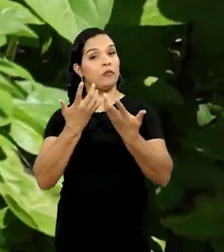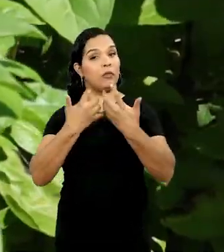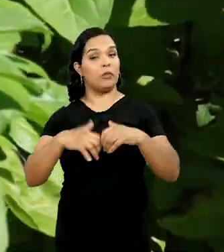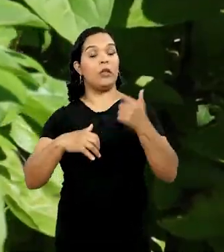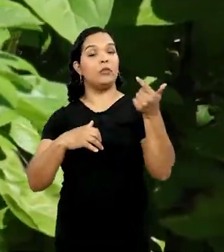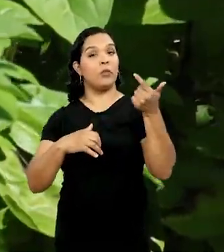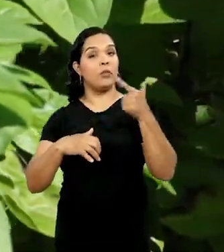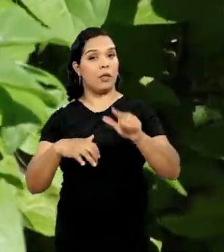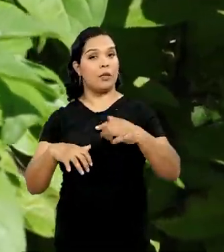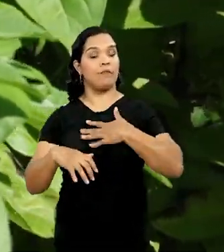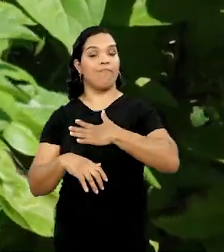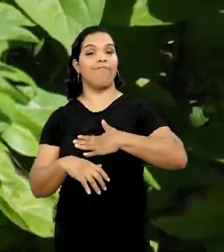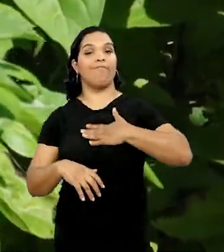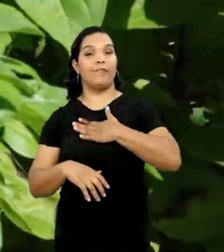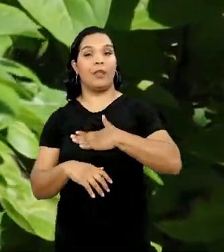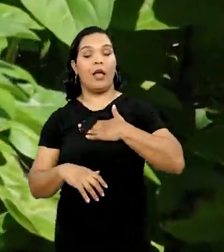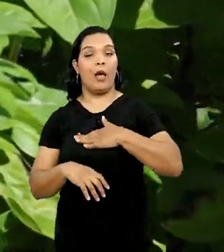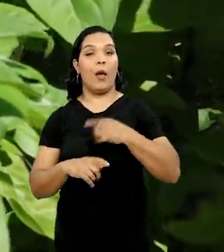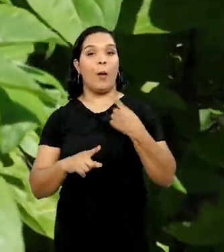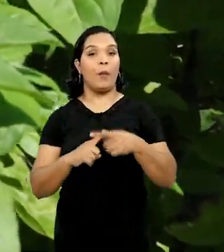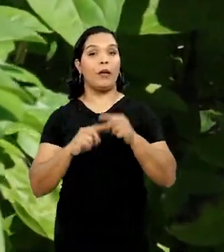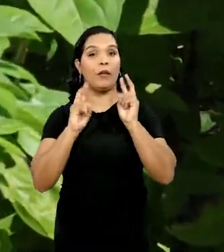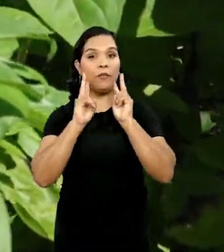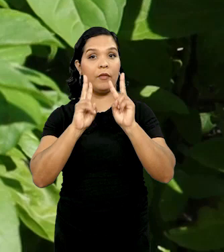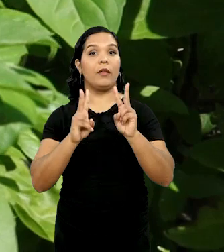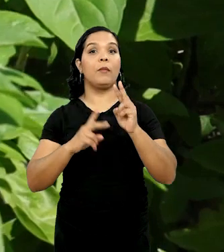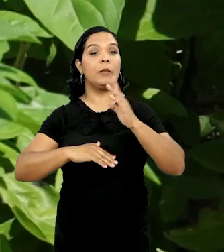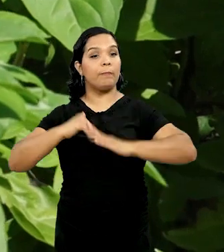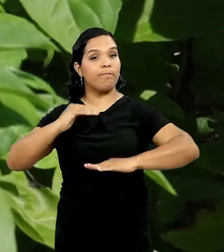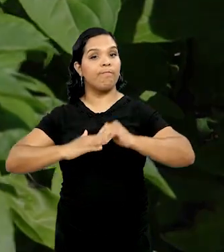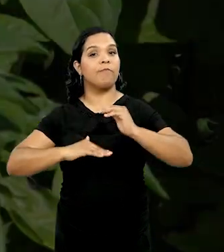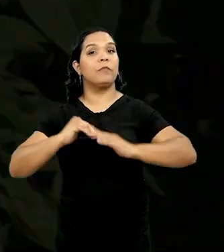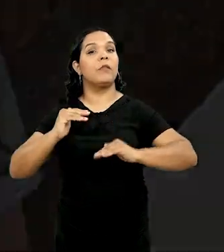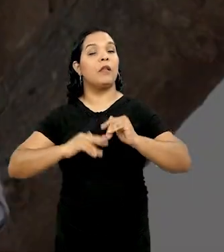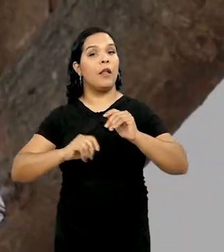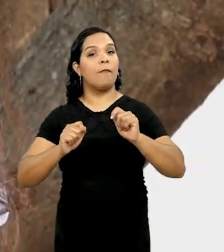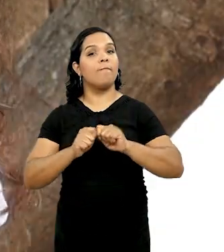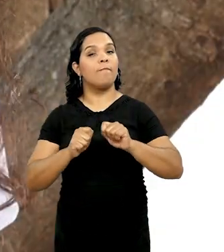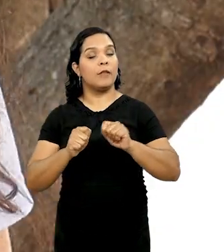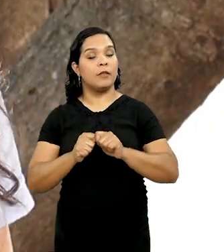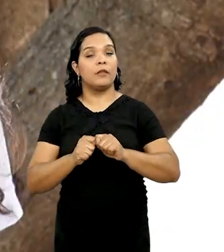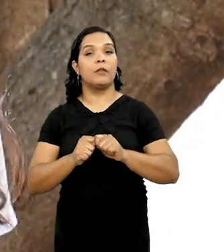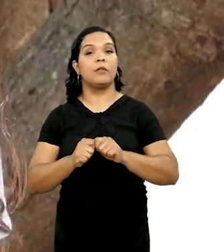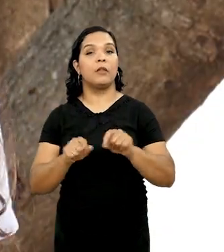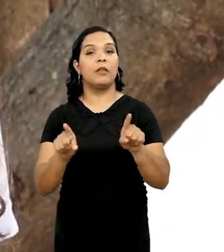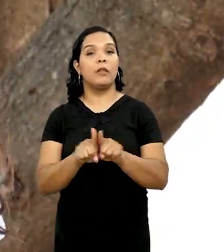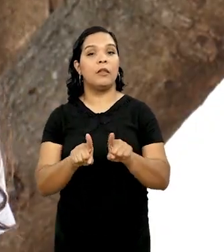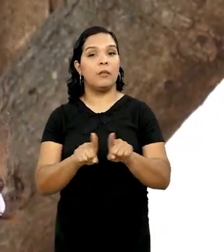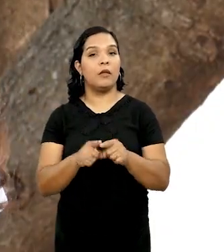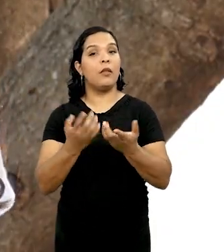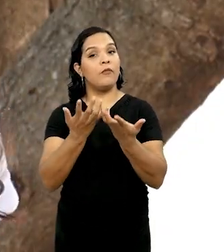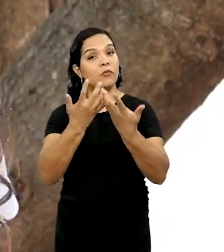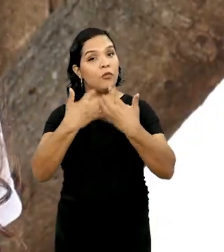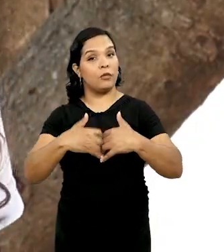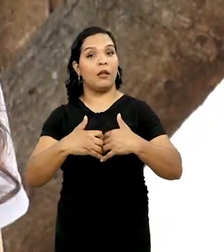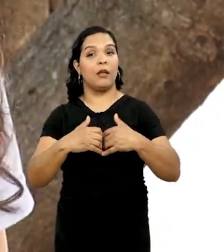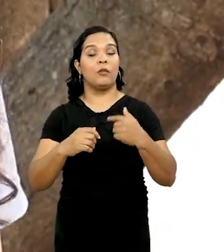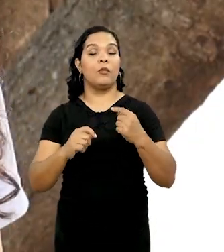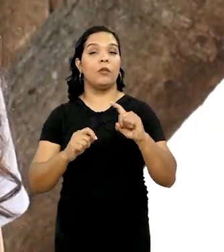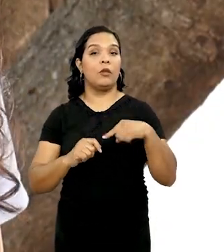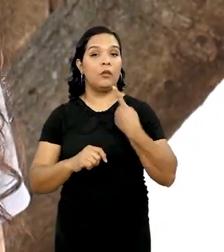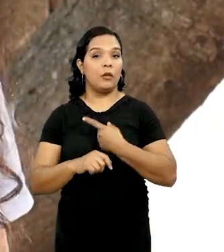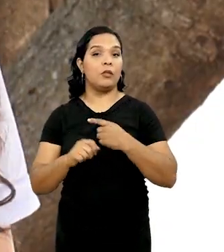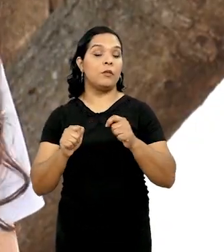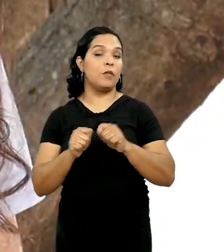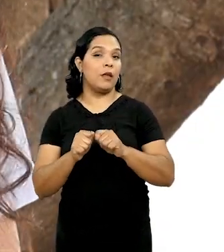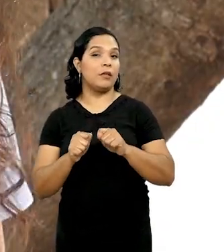funcionando. Isso é gratificante, porque a gente vê que eles estão colocando em prática, e a gente vê que está funcionando o que